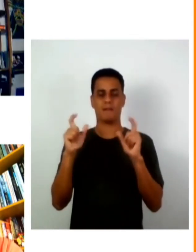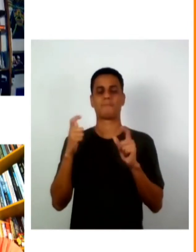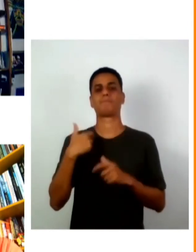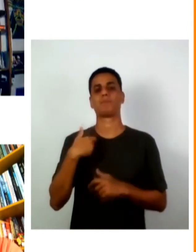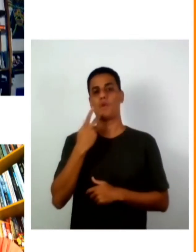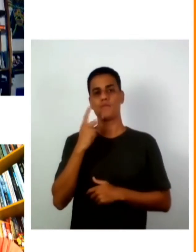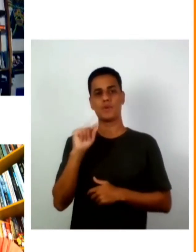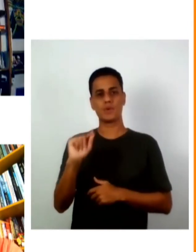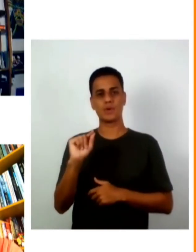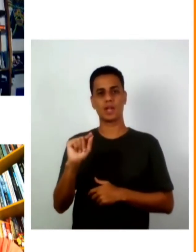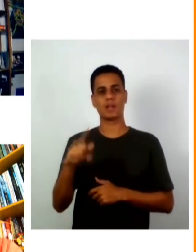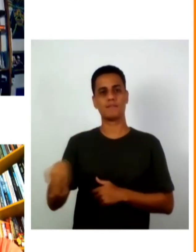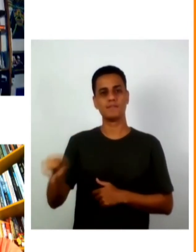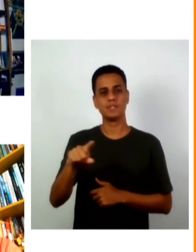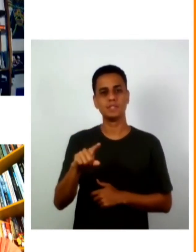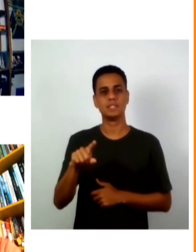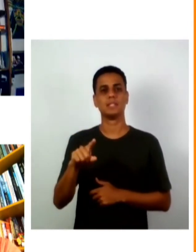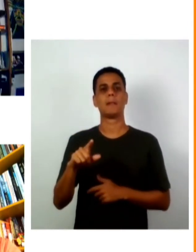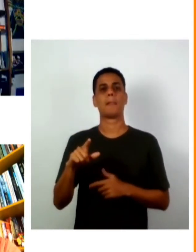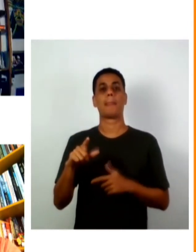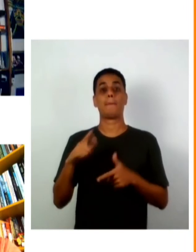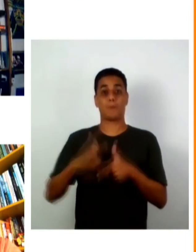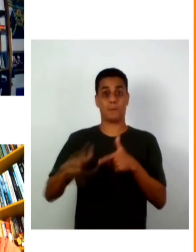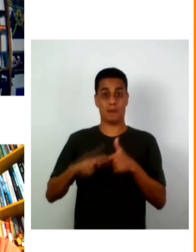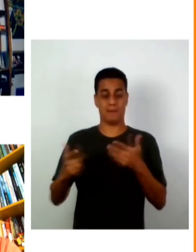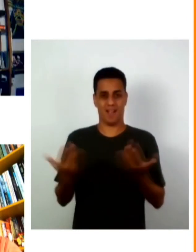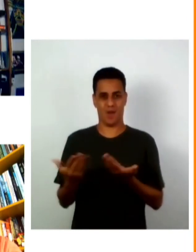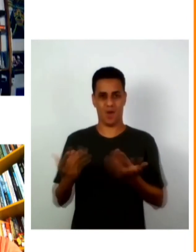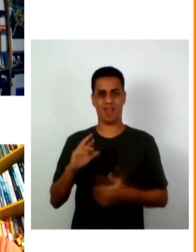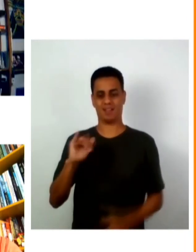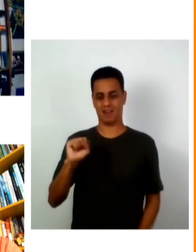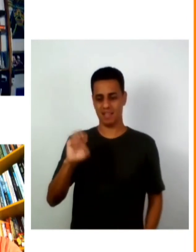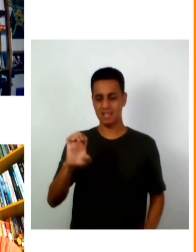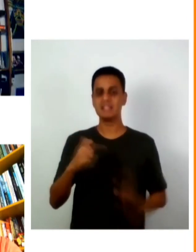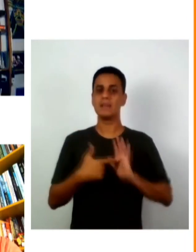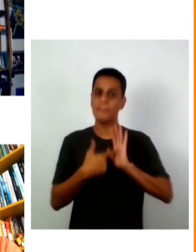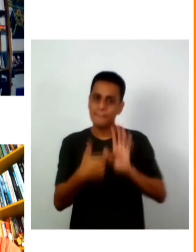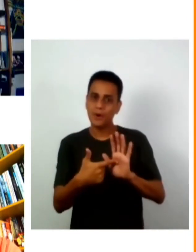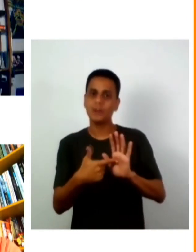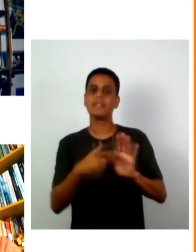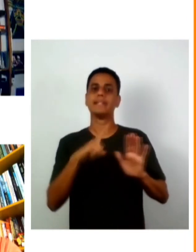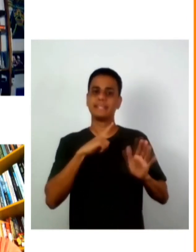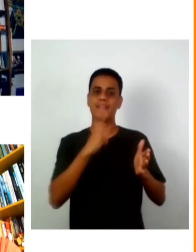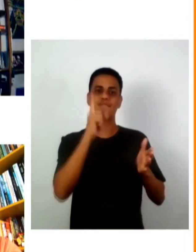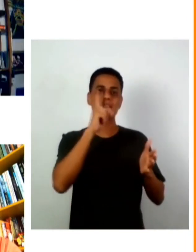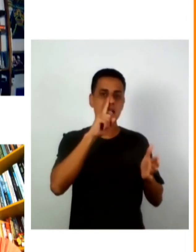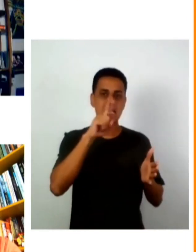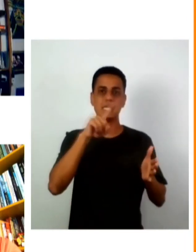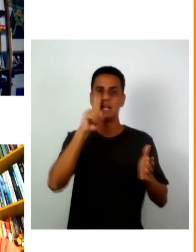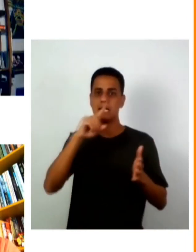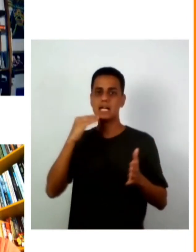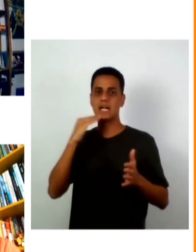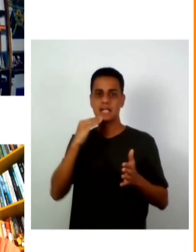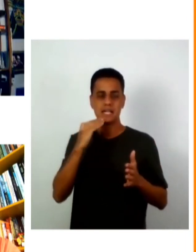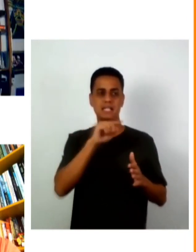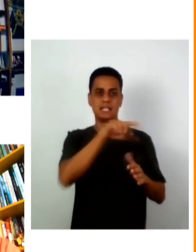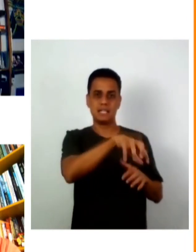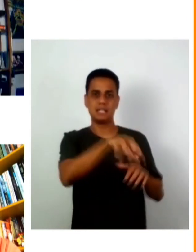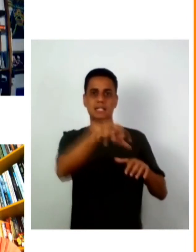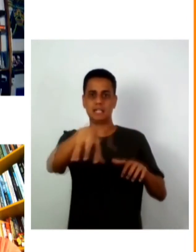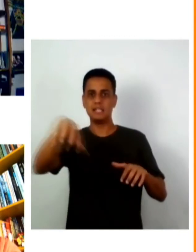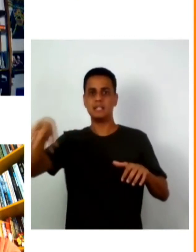isso e além dessa crise isso mostra os pontos fracos estruturais isso é o mais crítico aqui